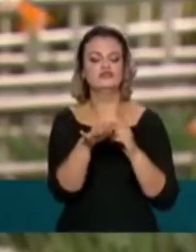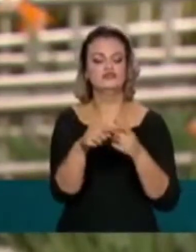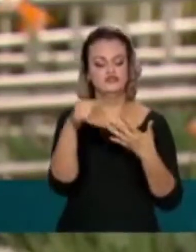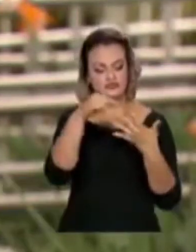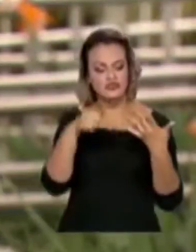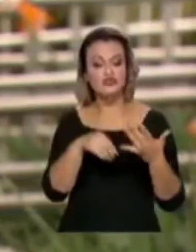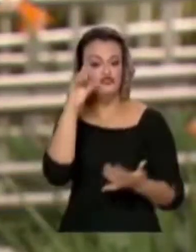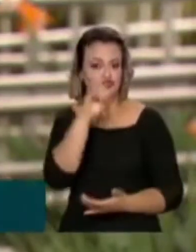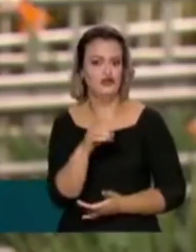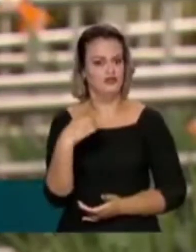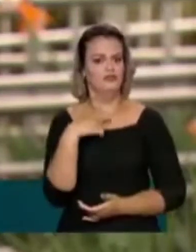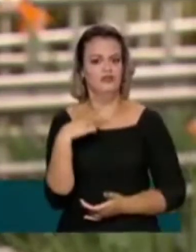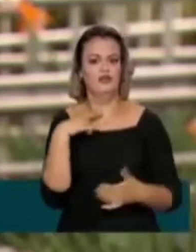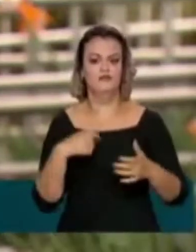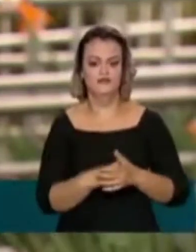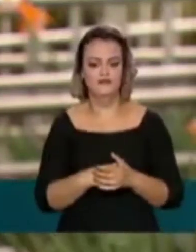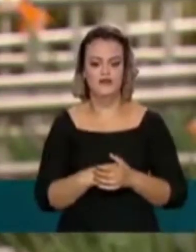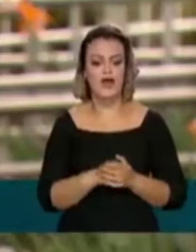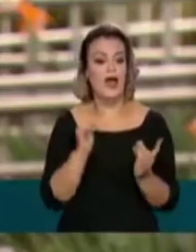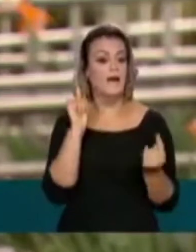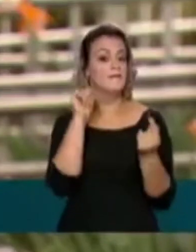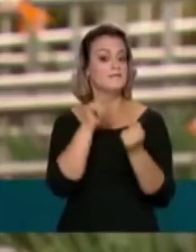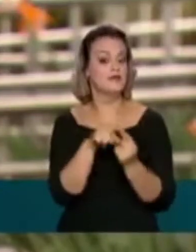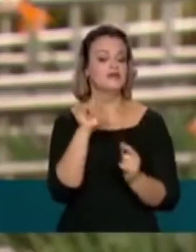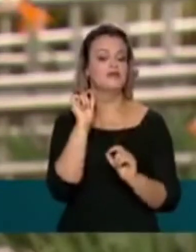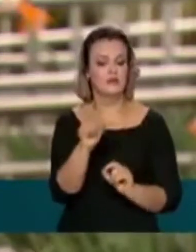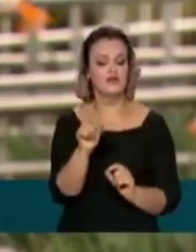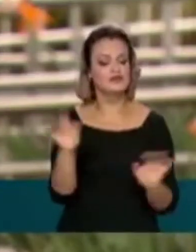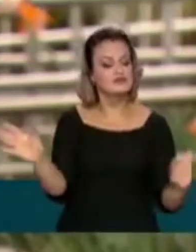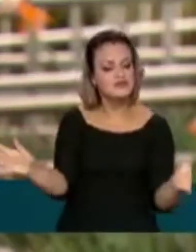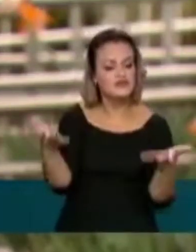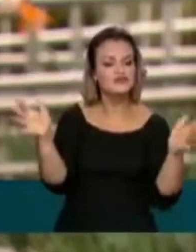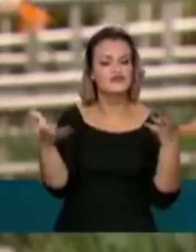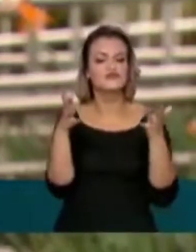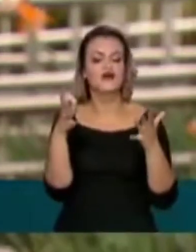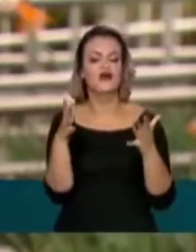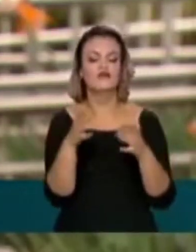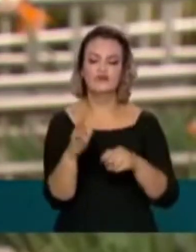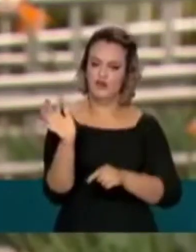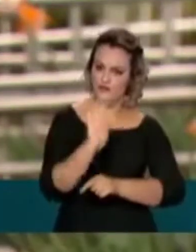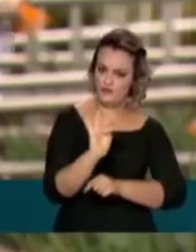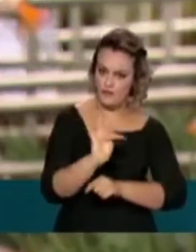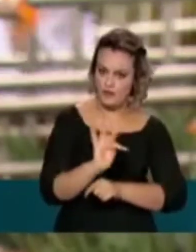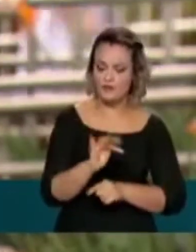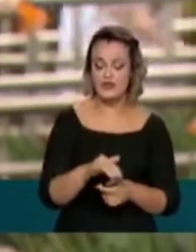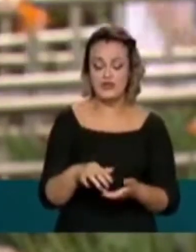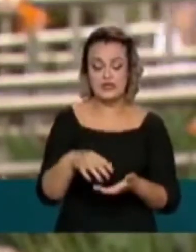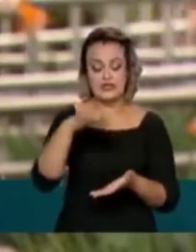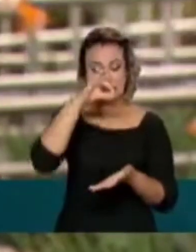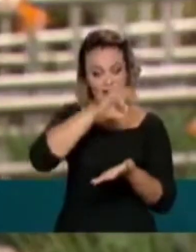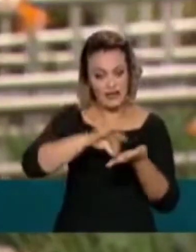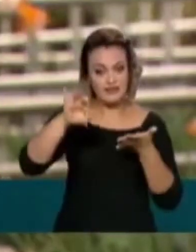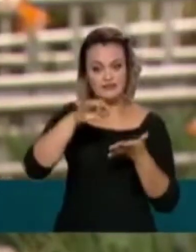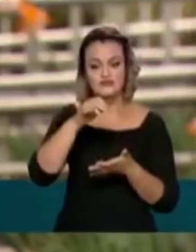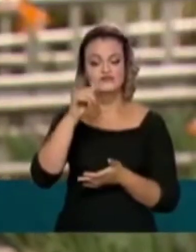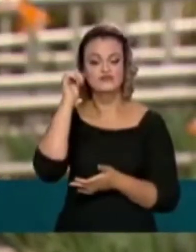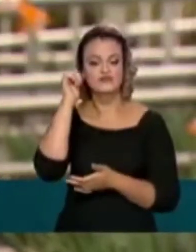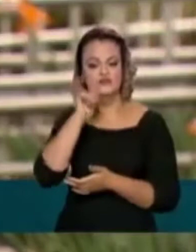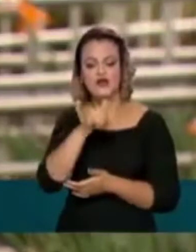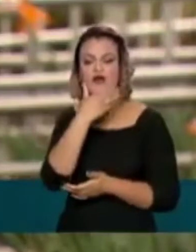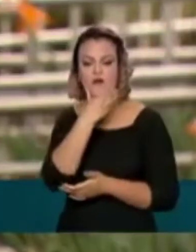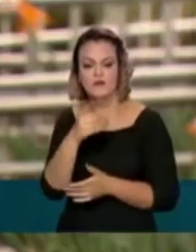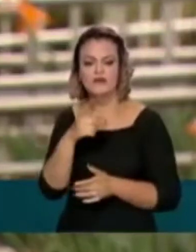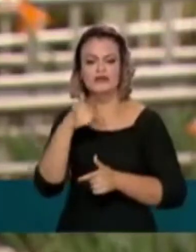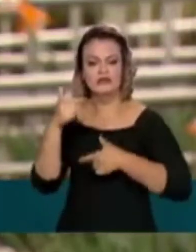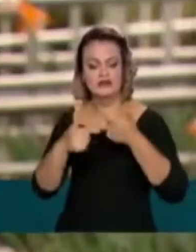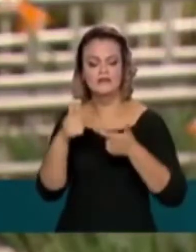direitos garantidos em lei. A meta também é incentivar a formalização e o cadastro das diaristas como